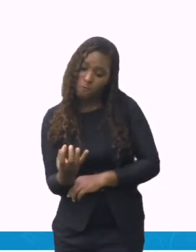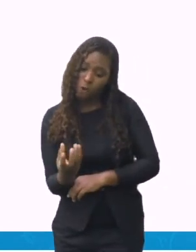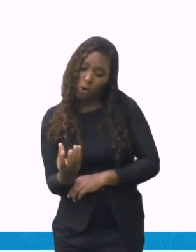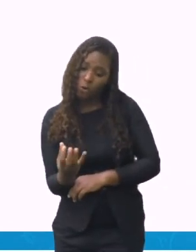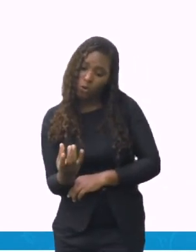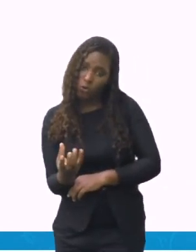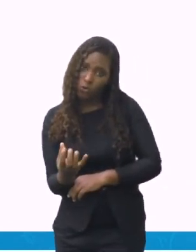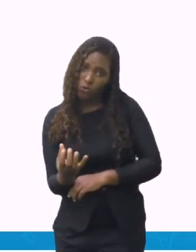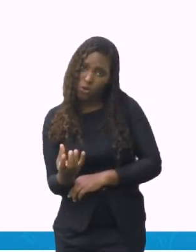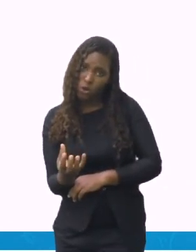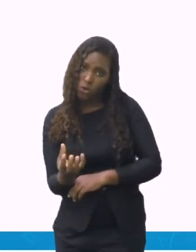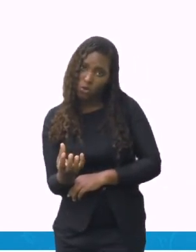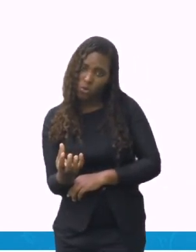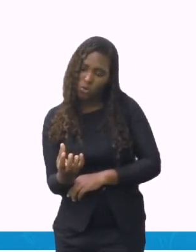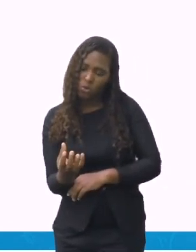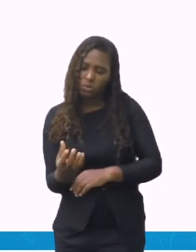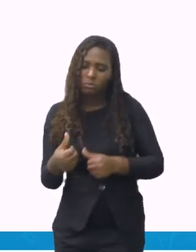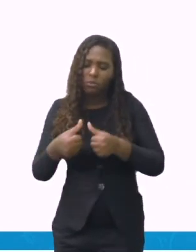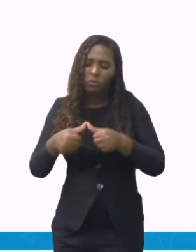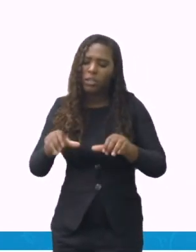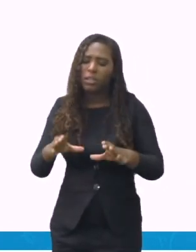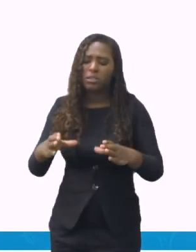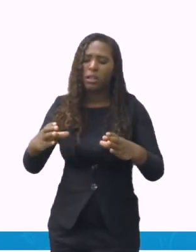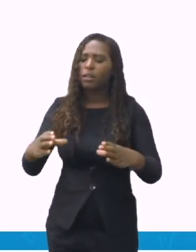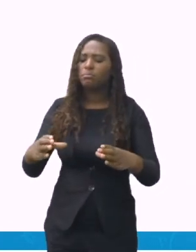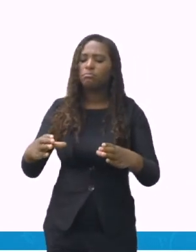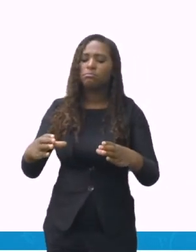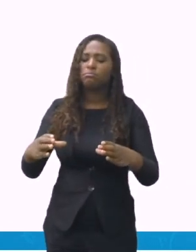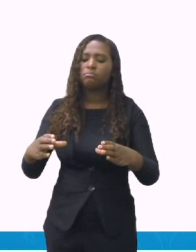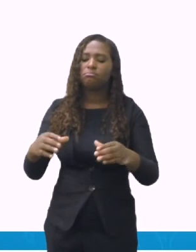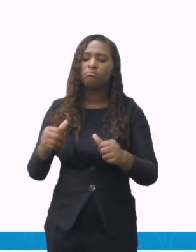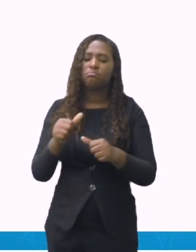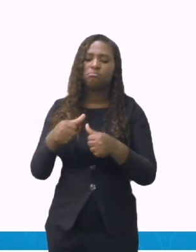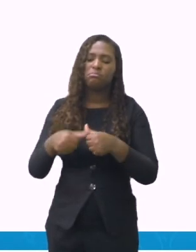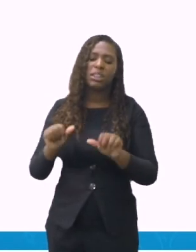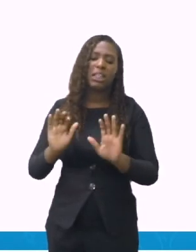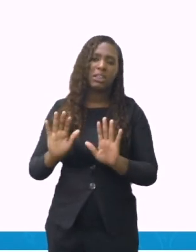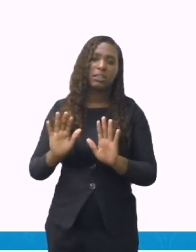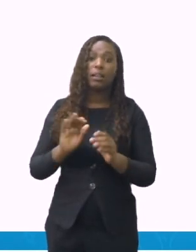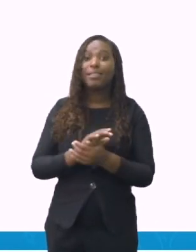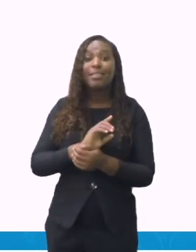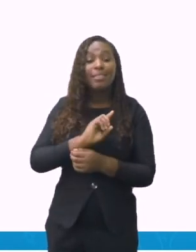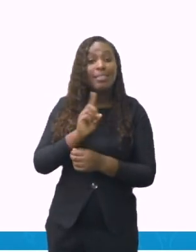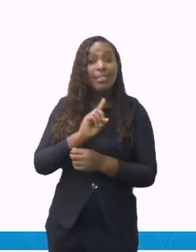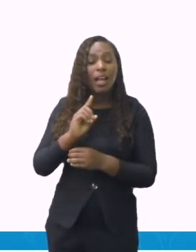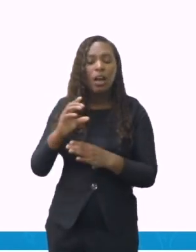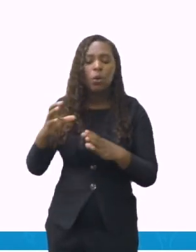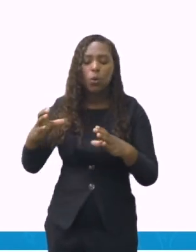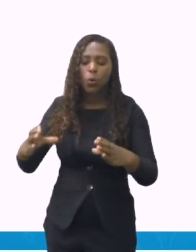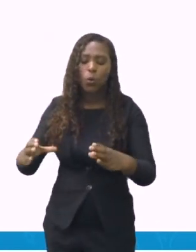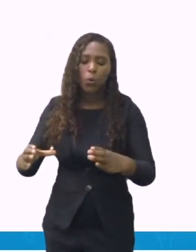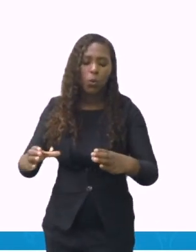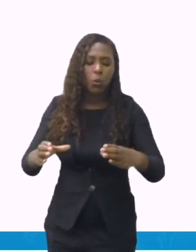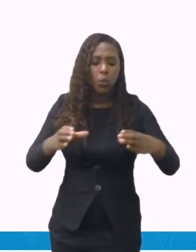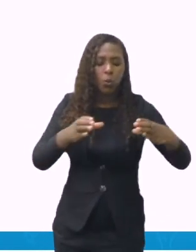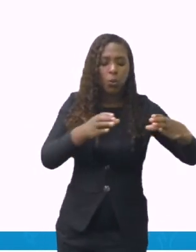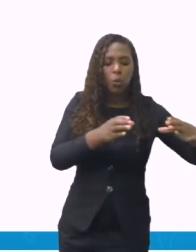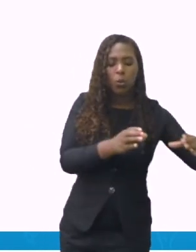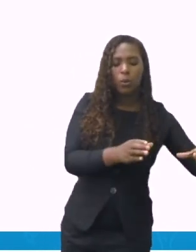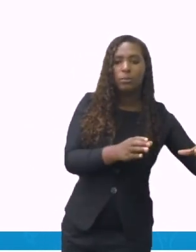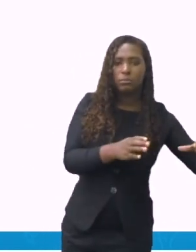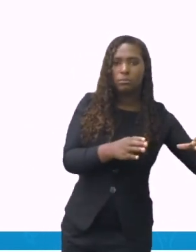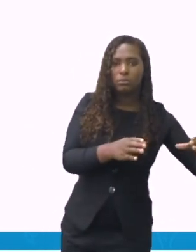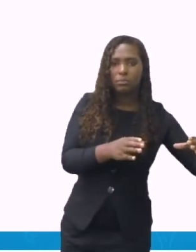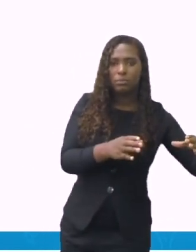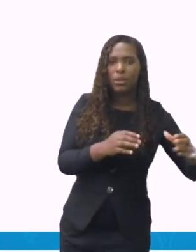grudar todo no fundo. Ele pode, quando ele esfriar, ele pode, eu posso não conseguir aproveitar tudo,